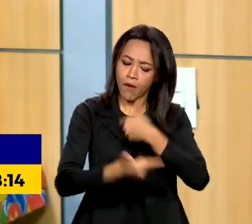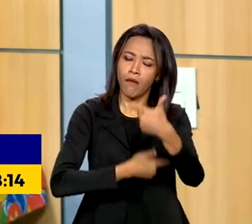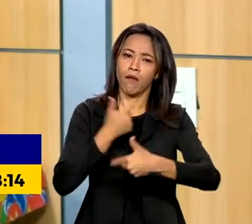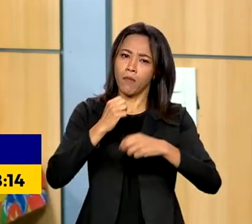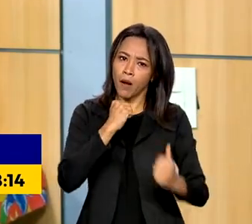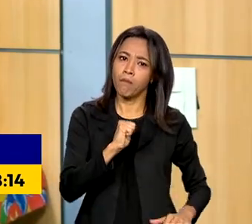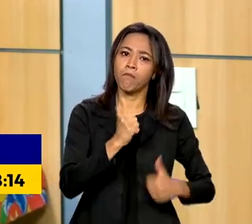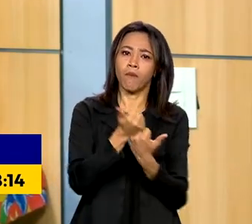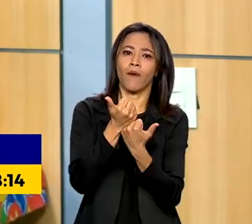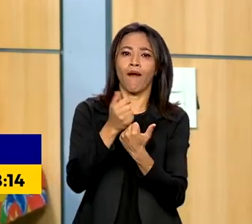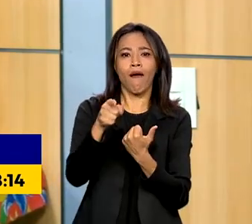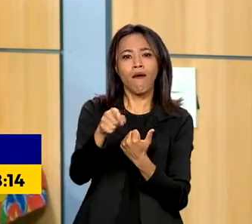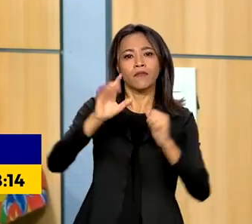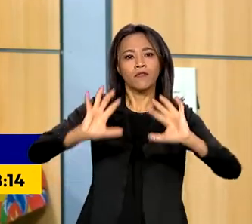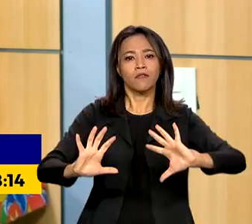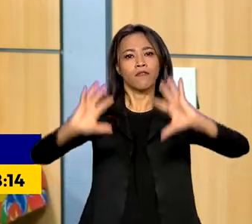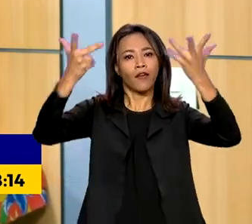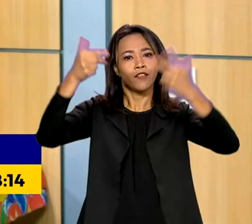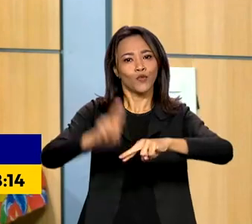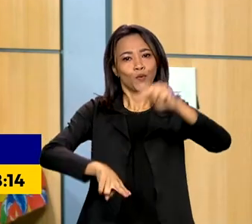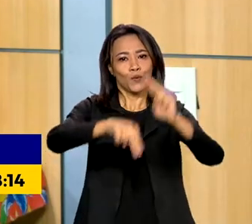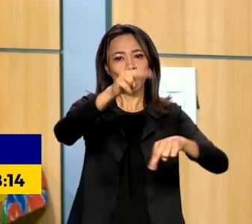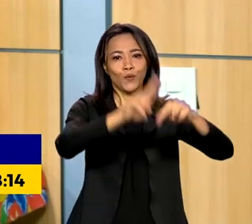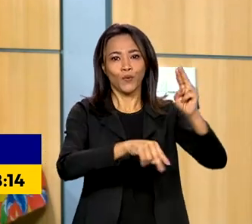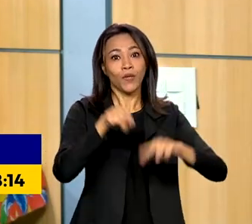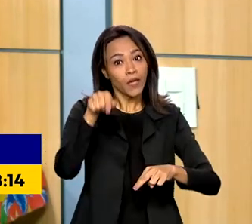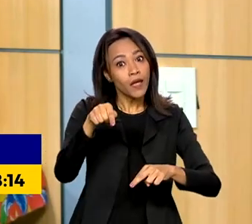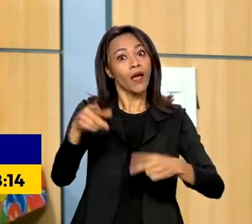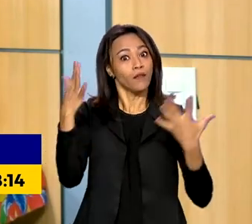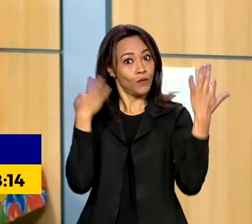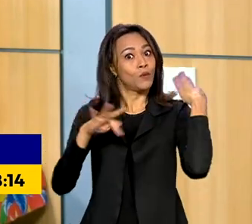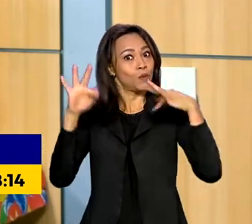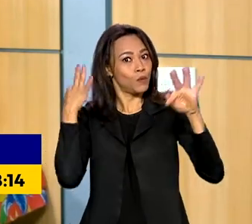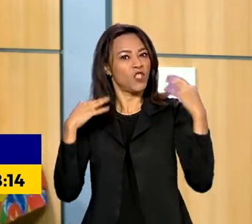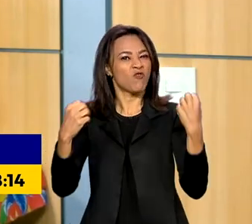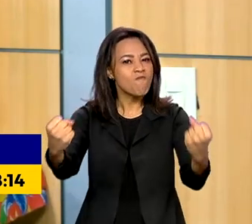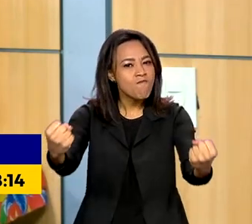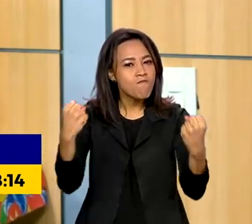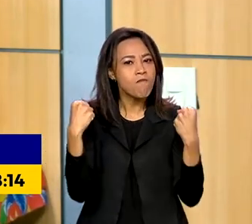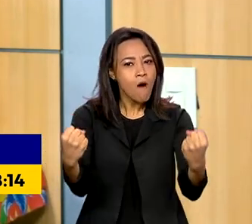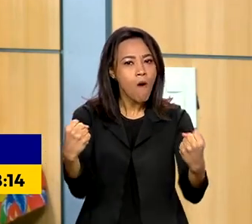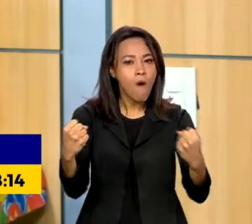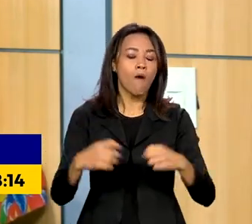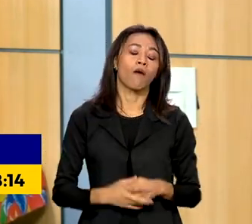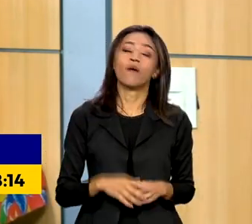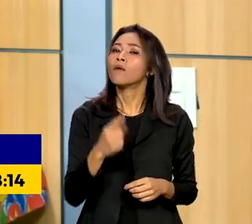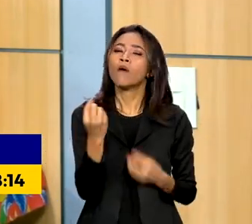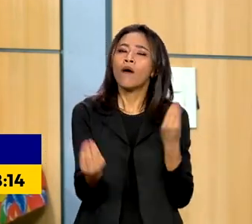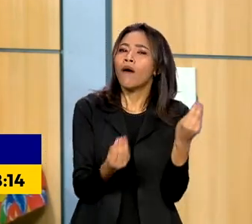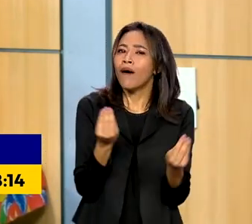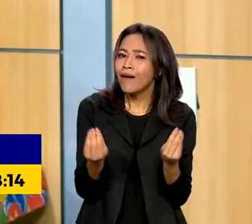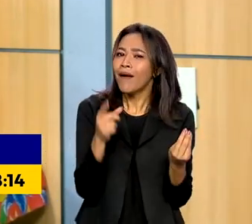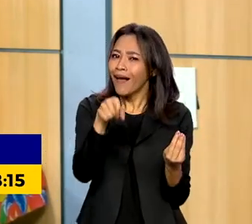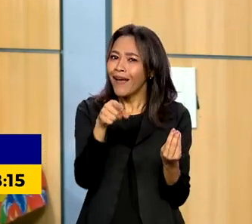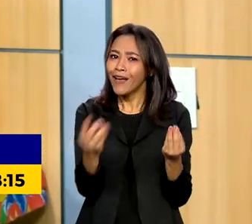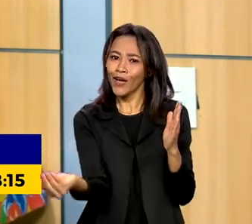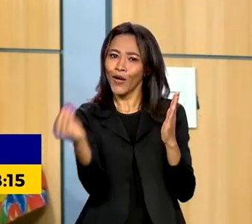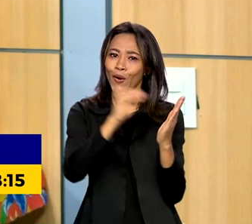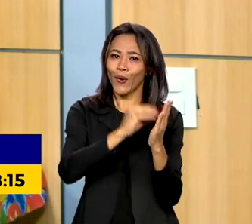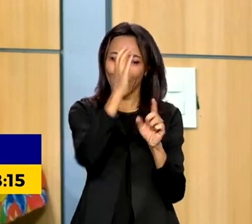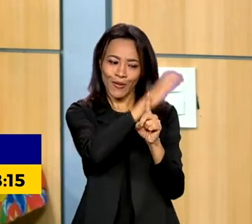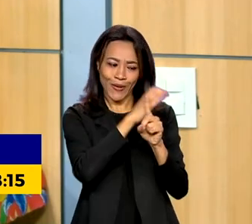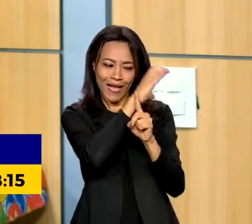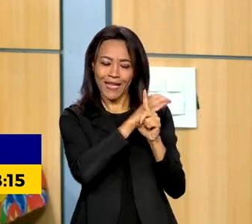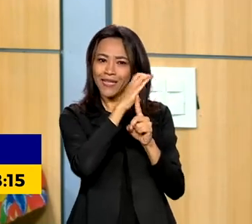esses festejos para que eles sejam produtos turísticos potentes. Um exemplo disso é a inclusão deles no calendário